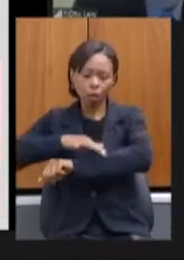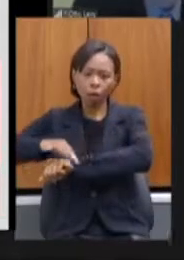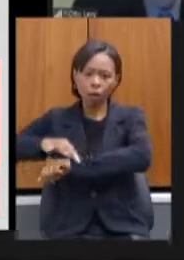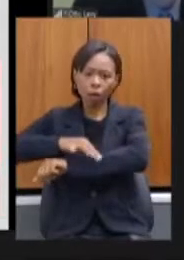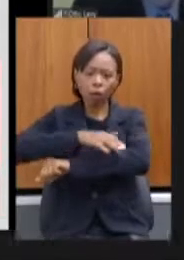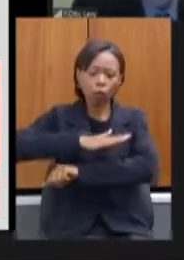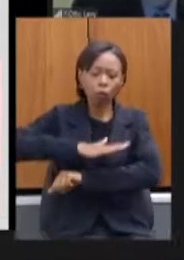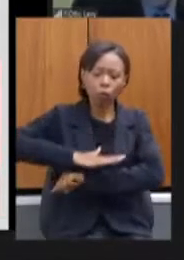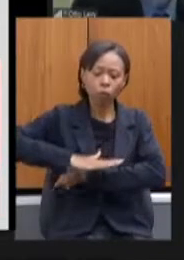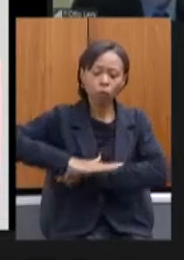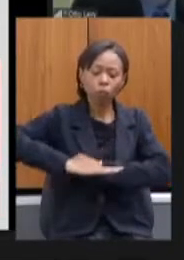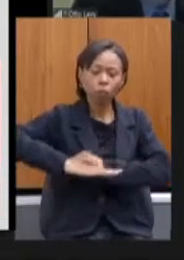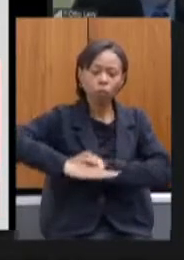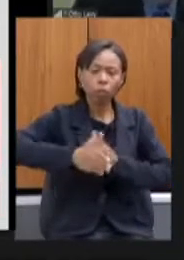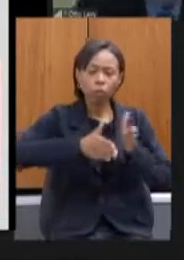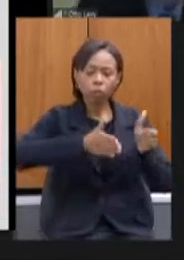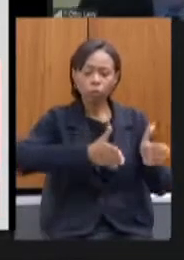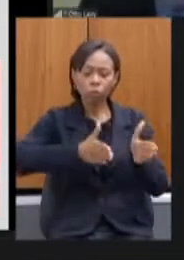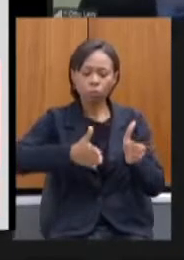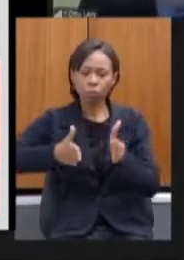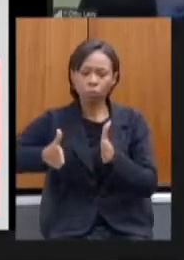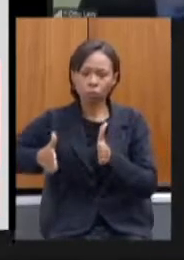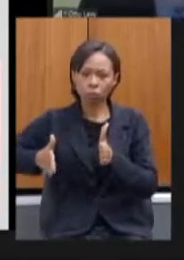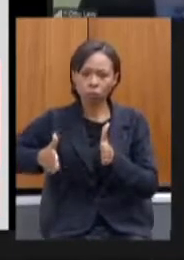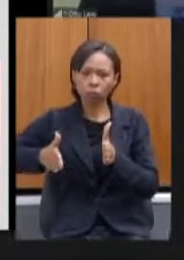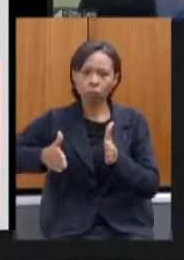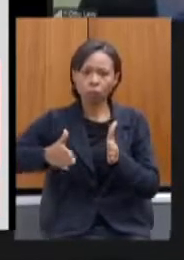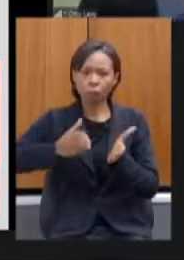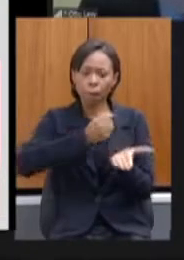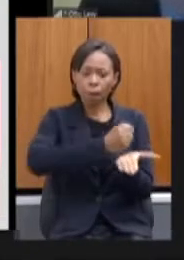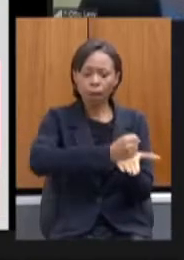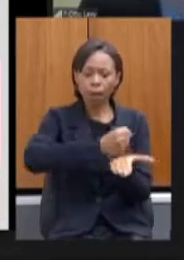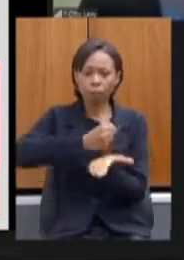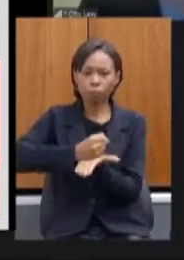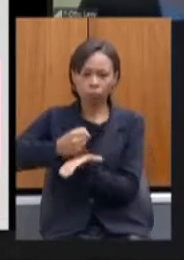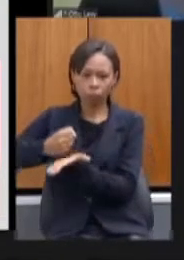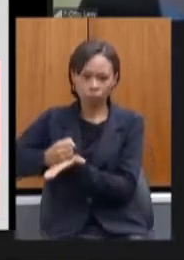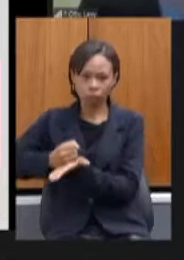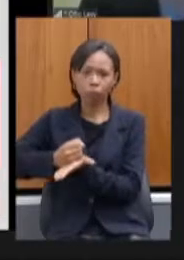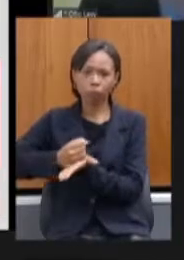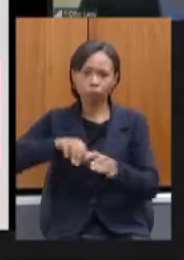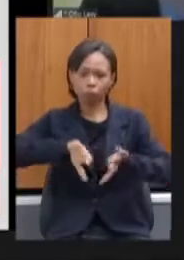social dos usuários nas asas da cidade administrativa e na estação Vilarim